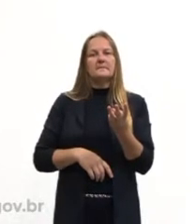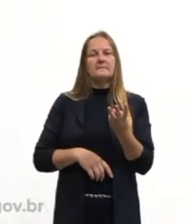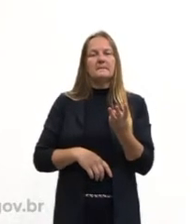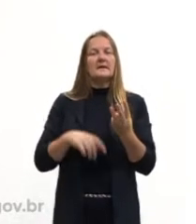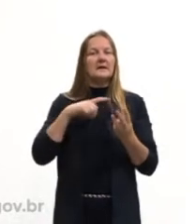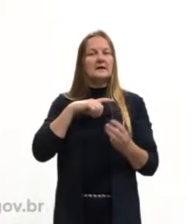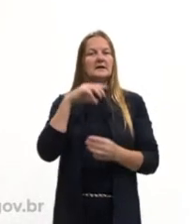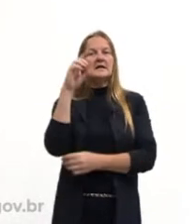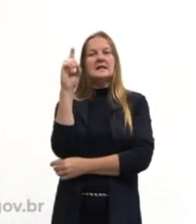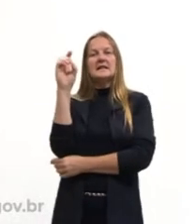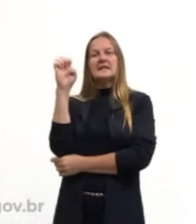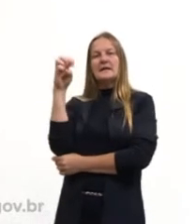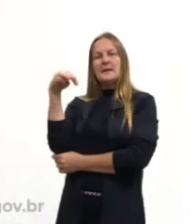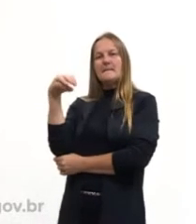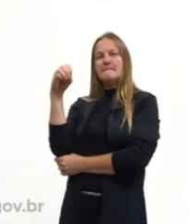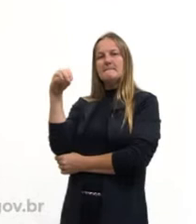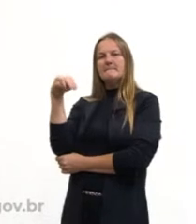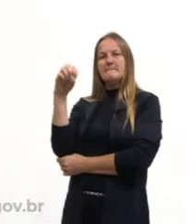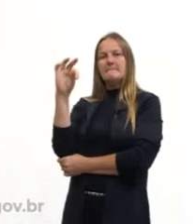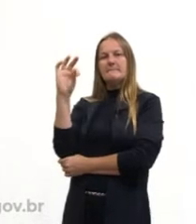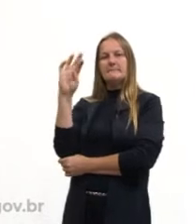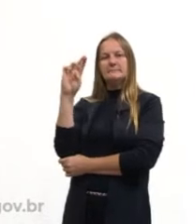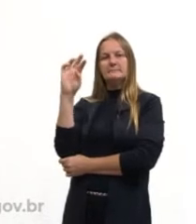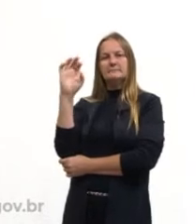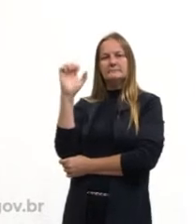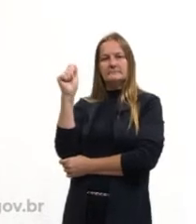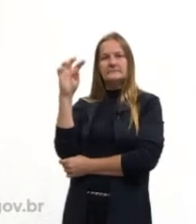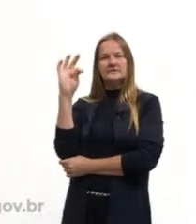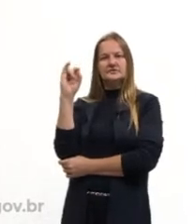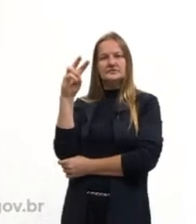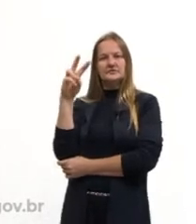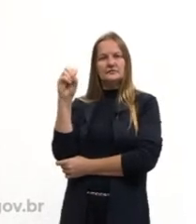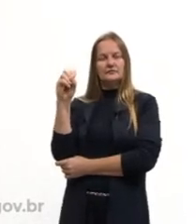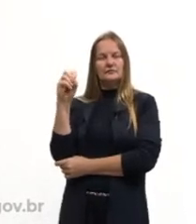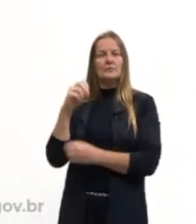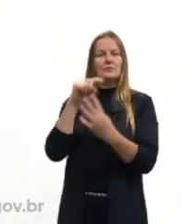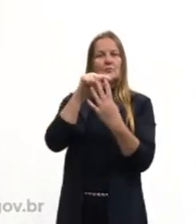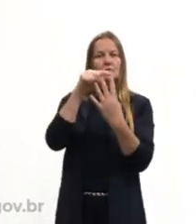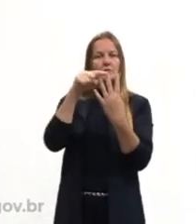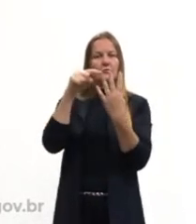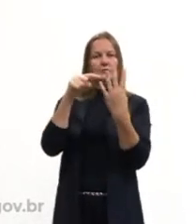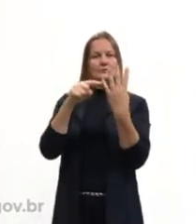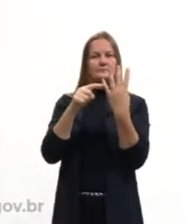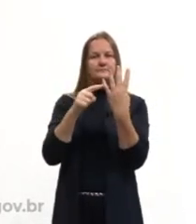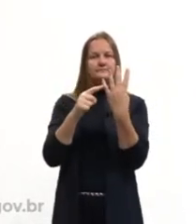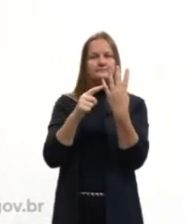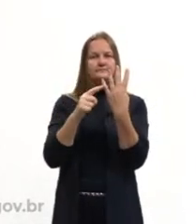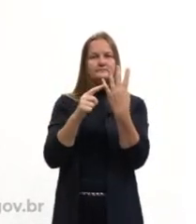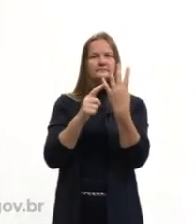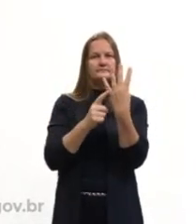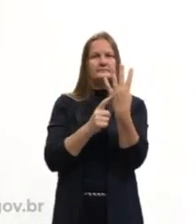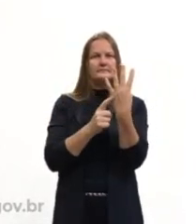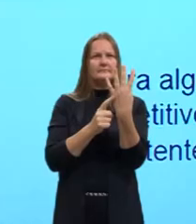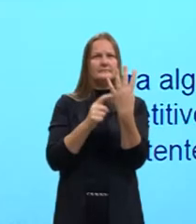Então, eles são compostos por quatro palavras e significa this,